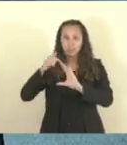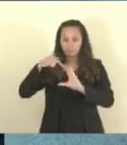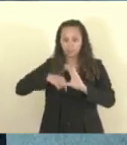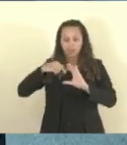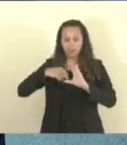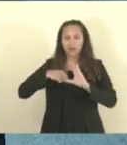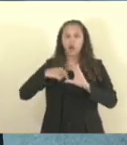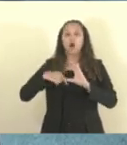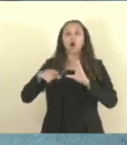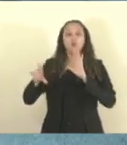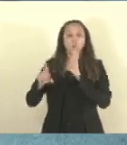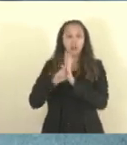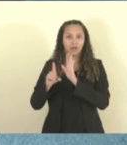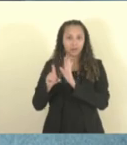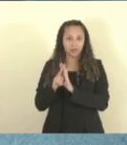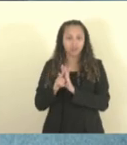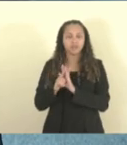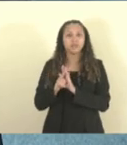encaminhar para cá uma lei,